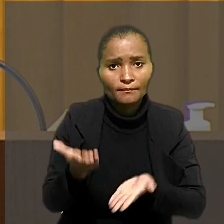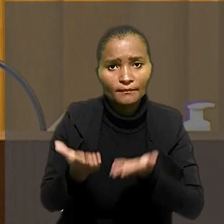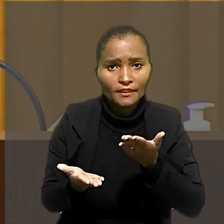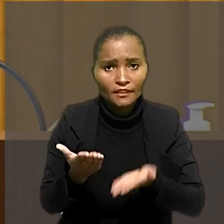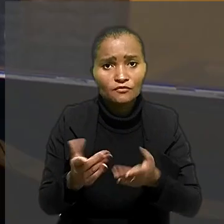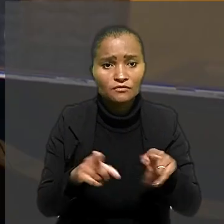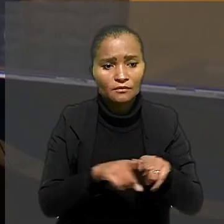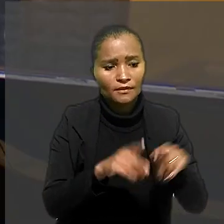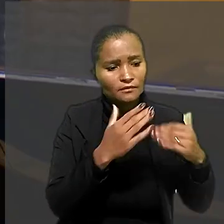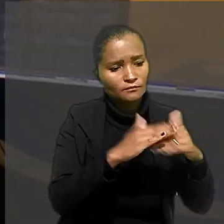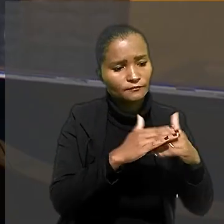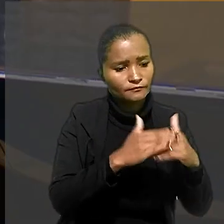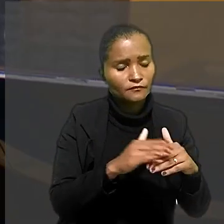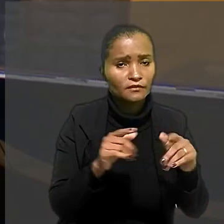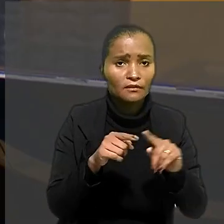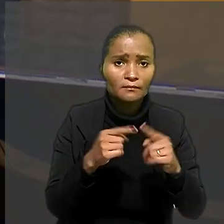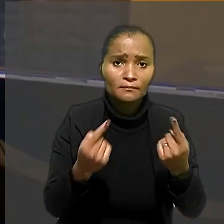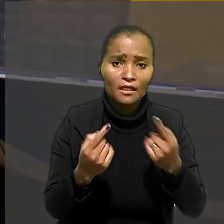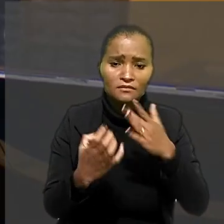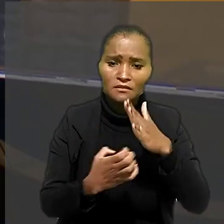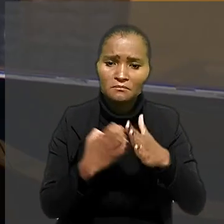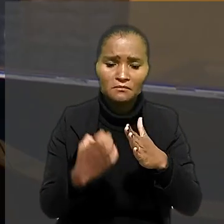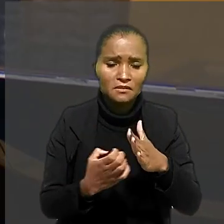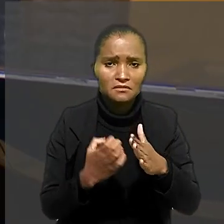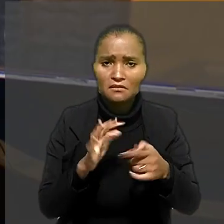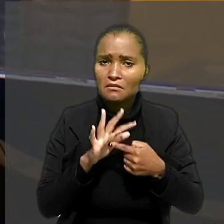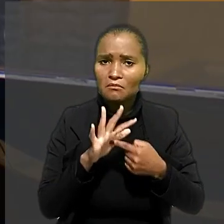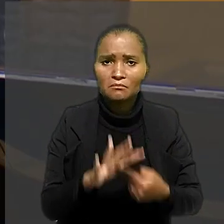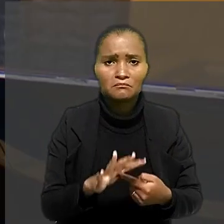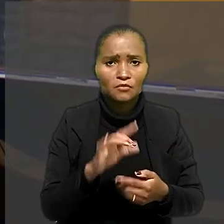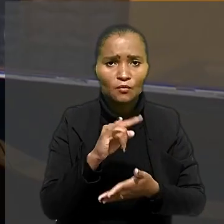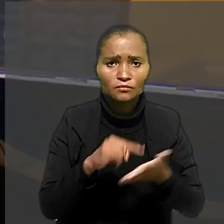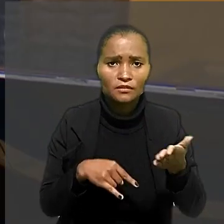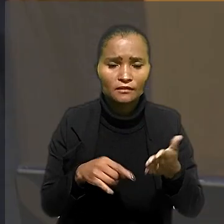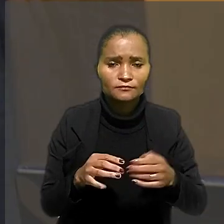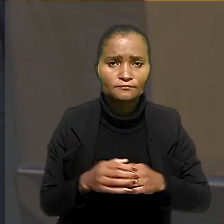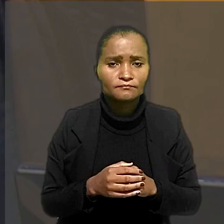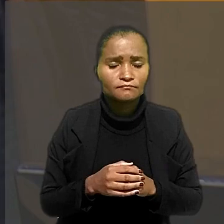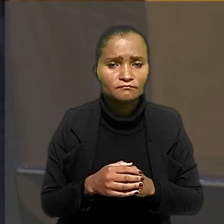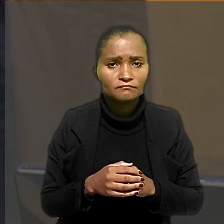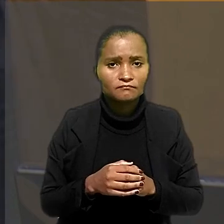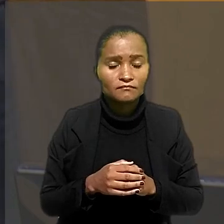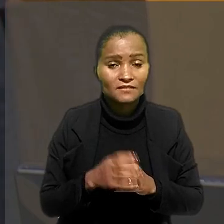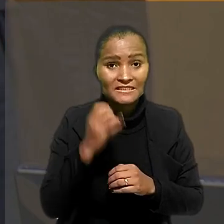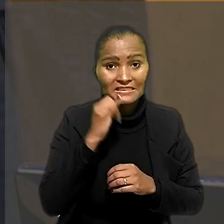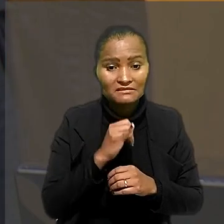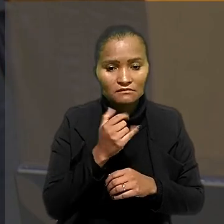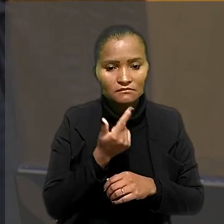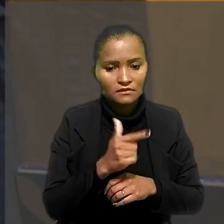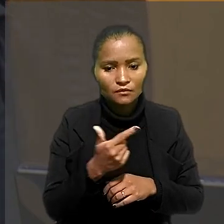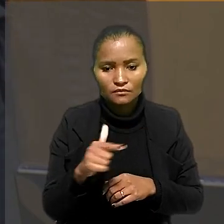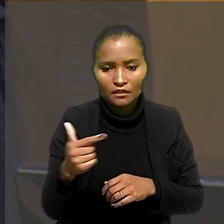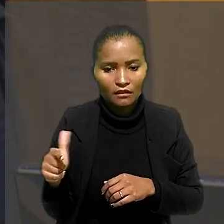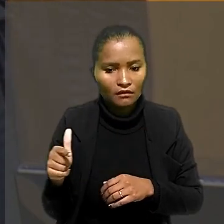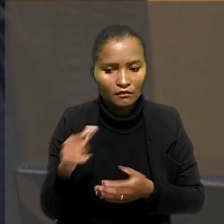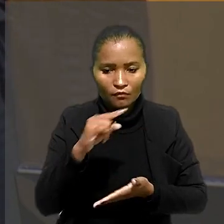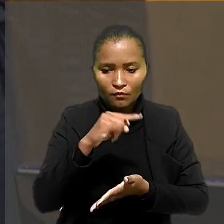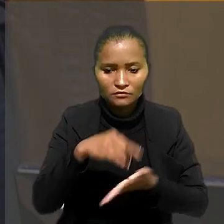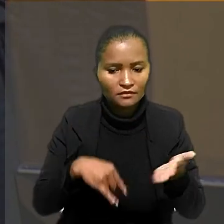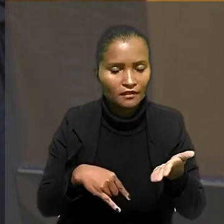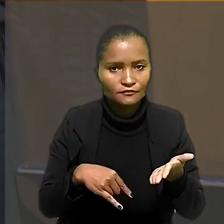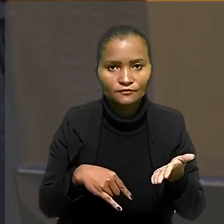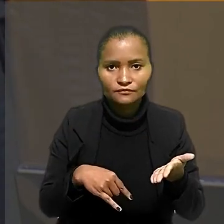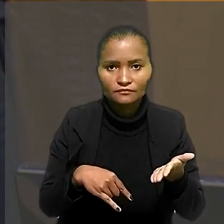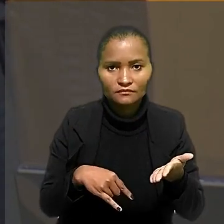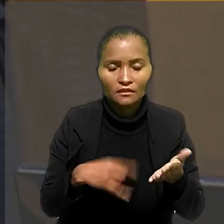transportadora. No caso, porém, a empresa não apresentou o contrato. Se não há um